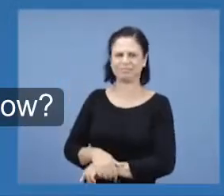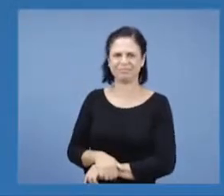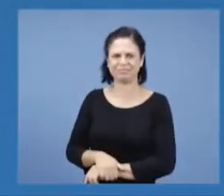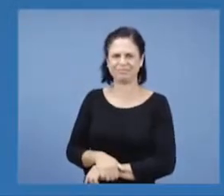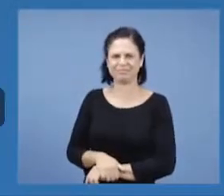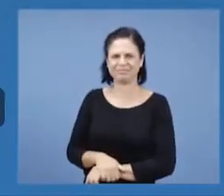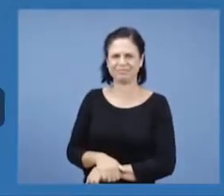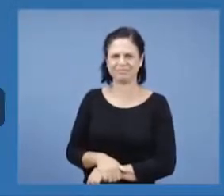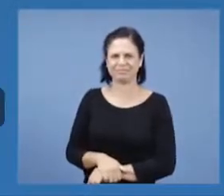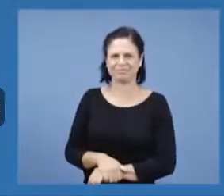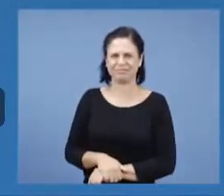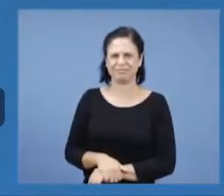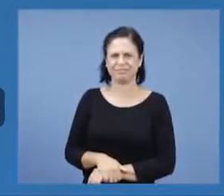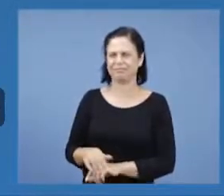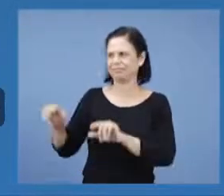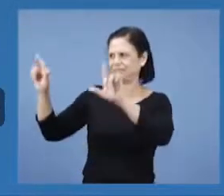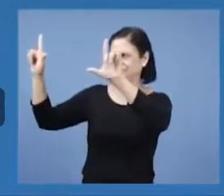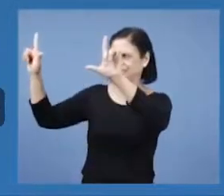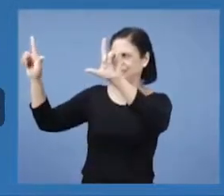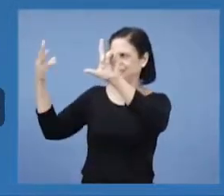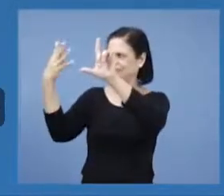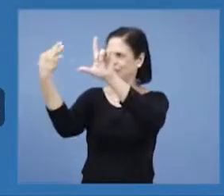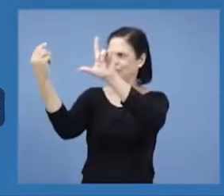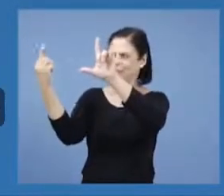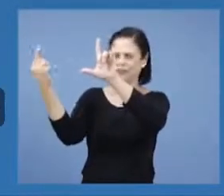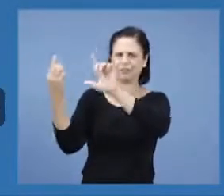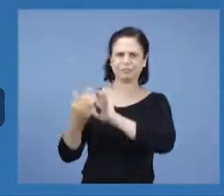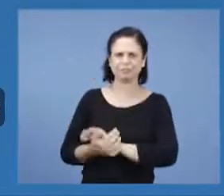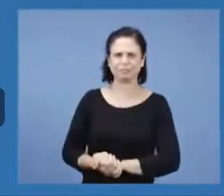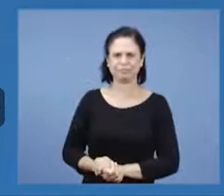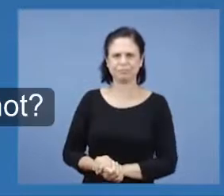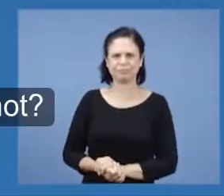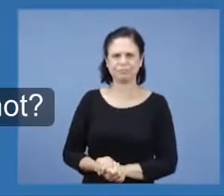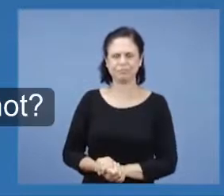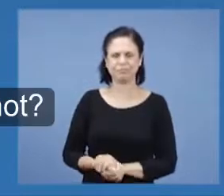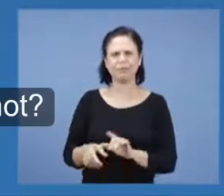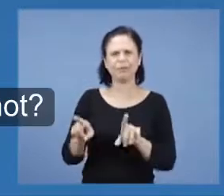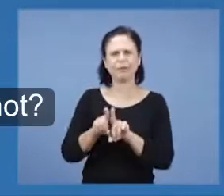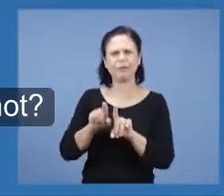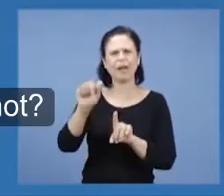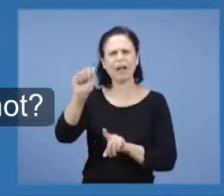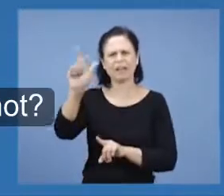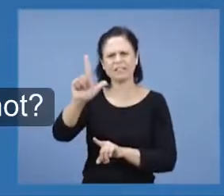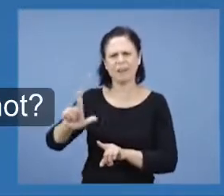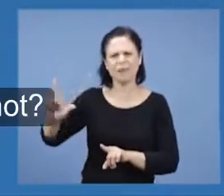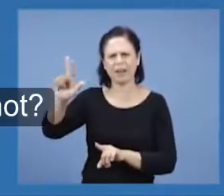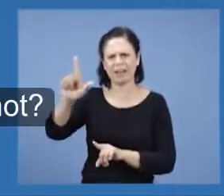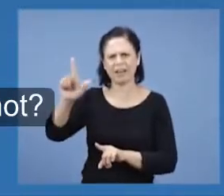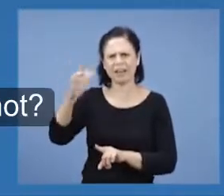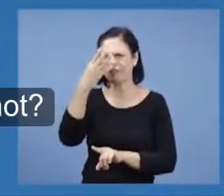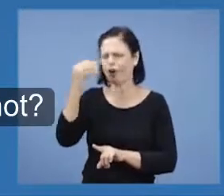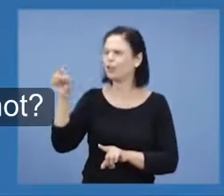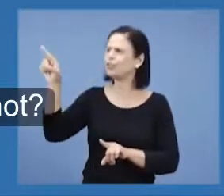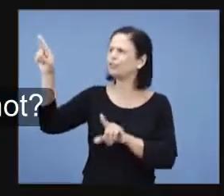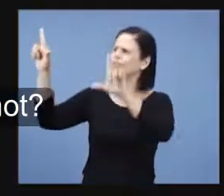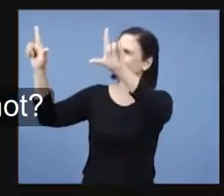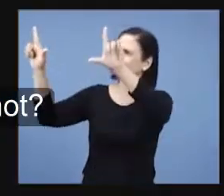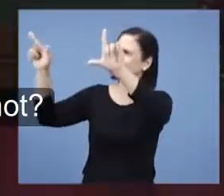para passar? Olha aqui. Vocês passaram também a Assembleia. Essa aqui foi a Assembleia.